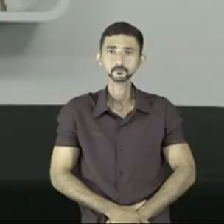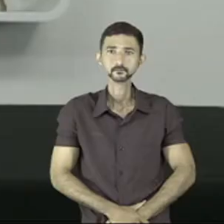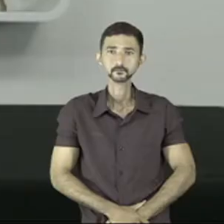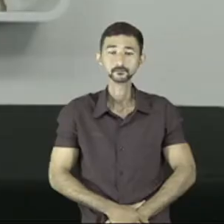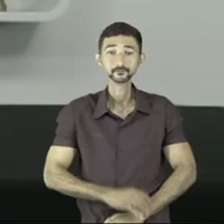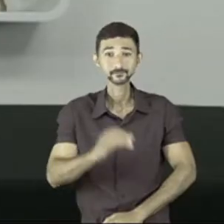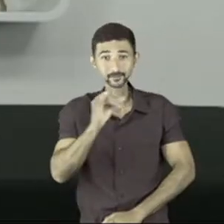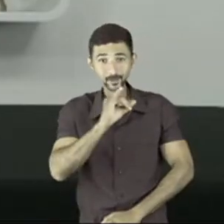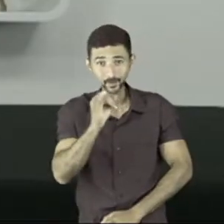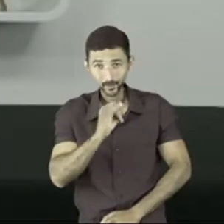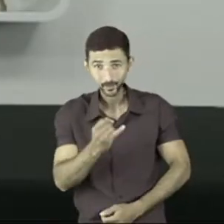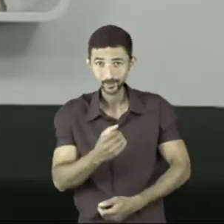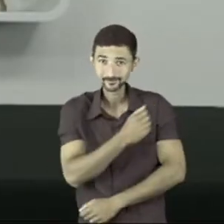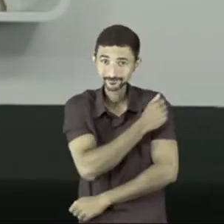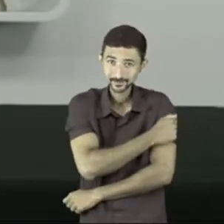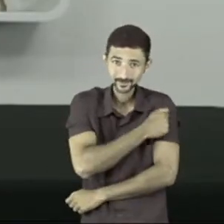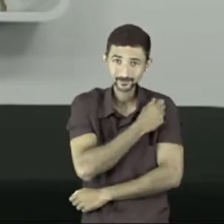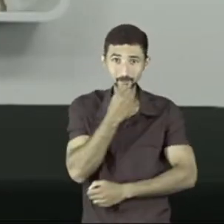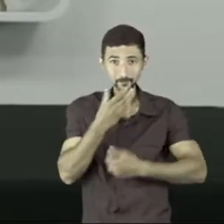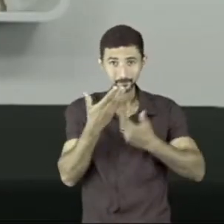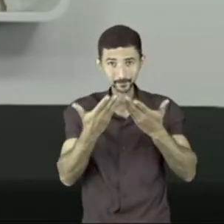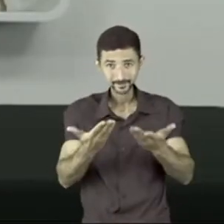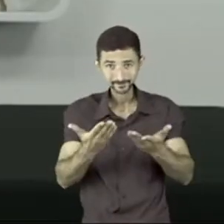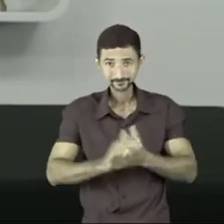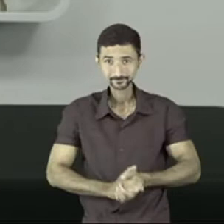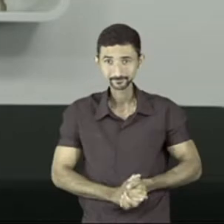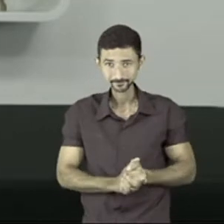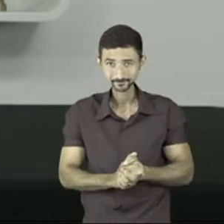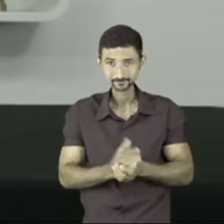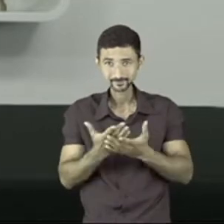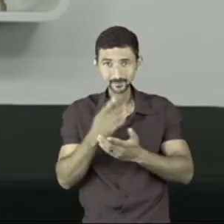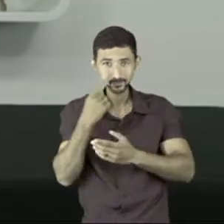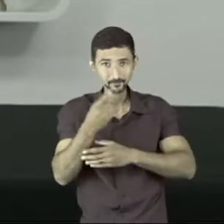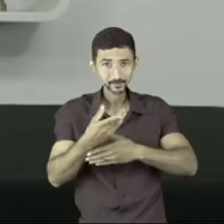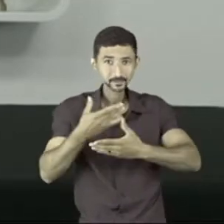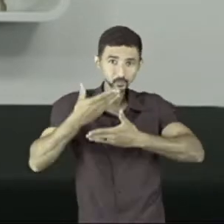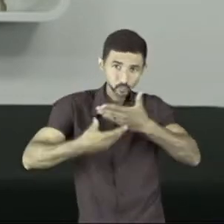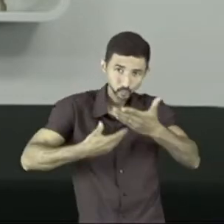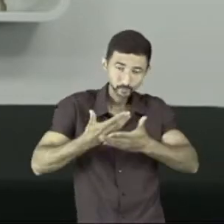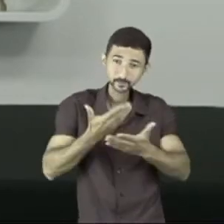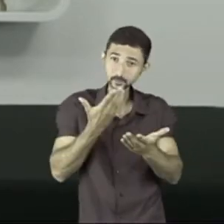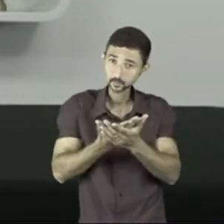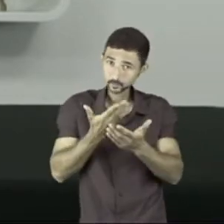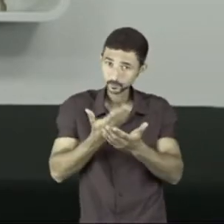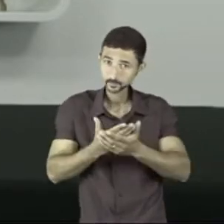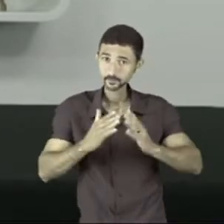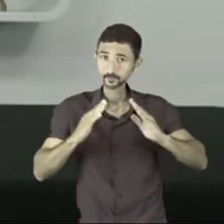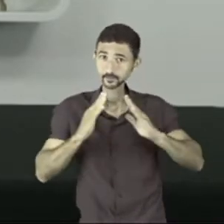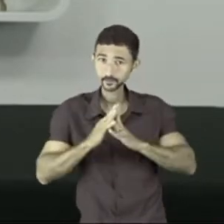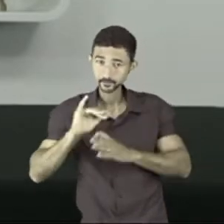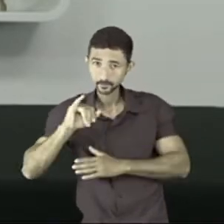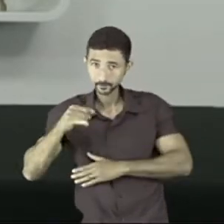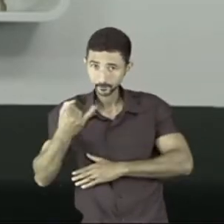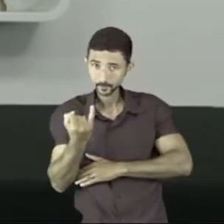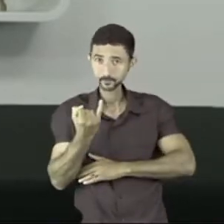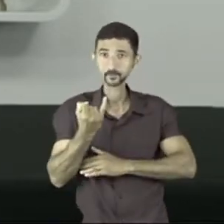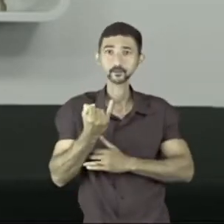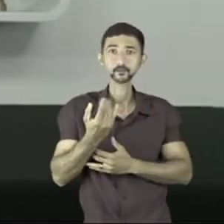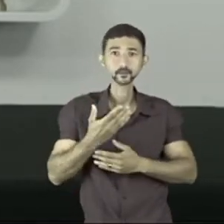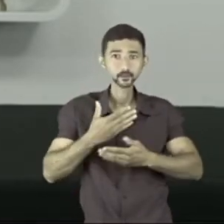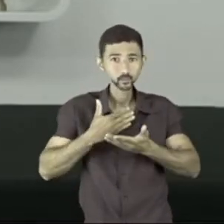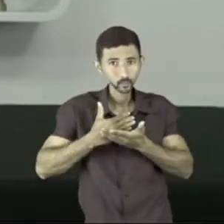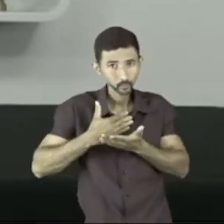Oi gente, tudo bem? bem? Espero que vocês estejam ainda estudando em casa, aproveitando esse momento que nós